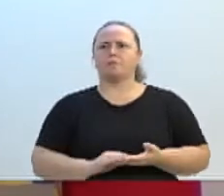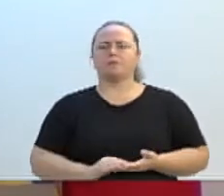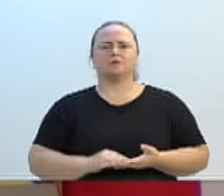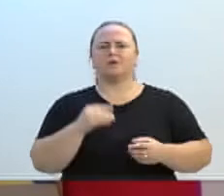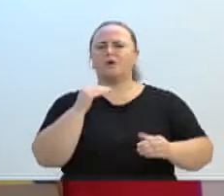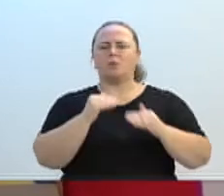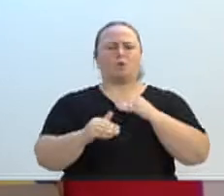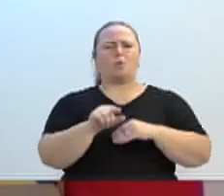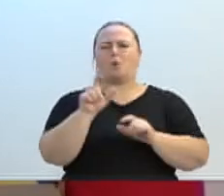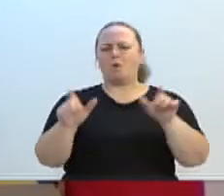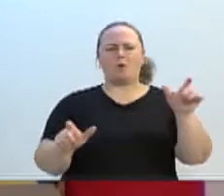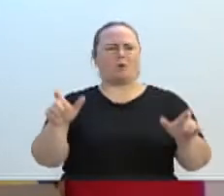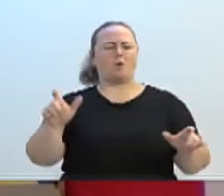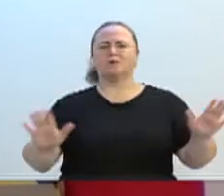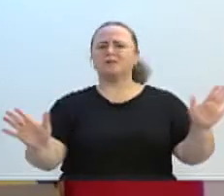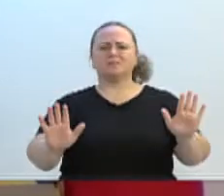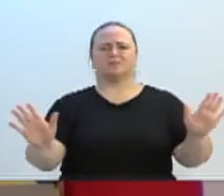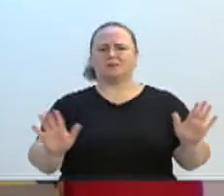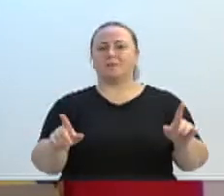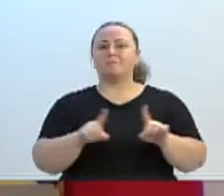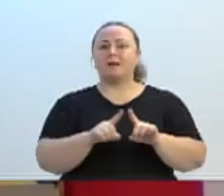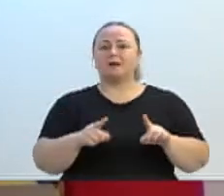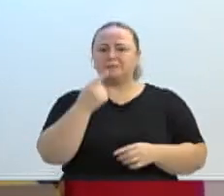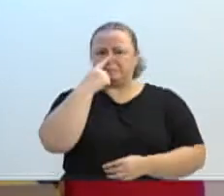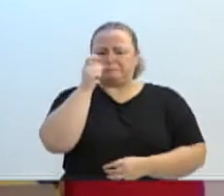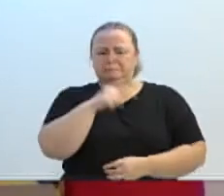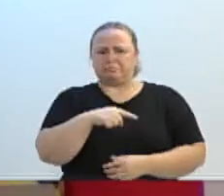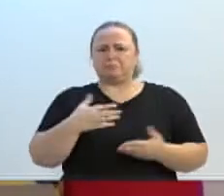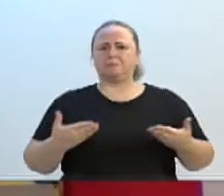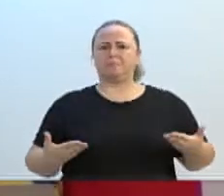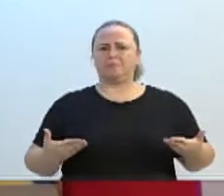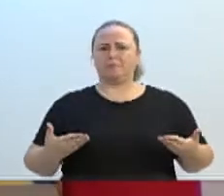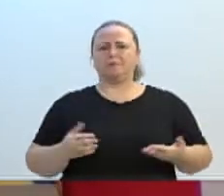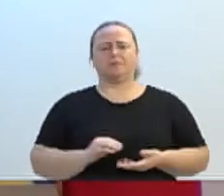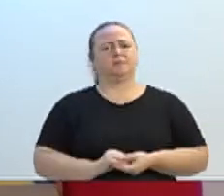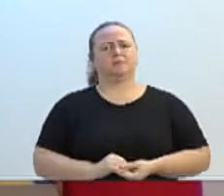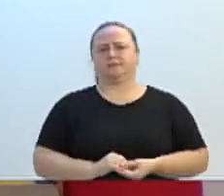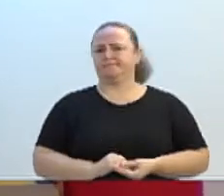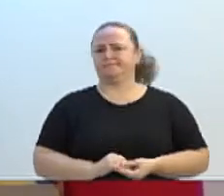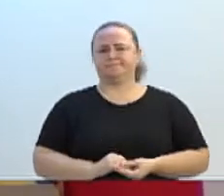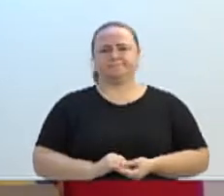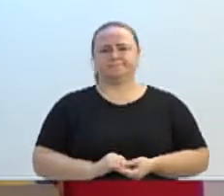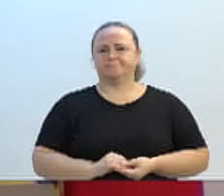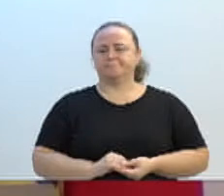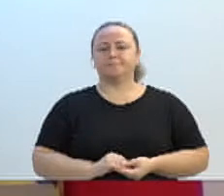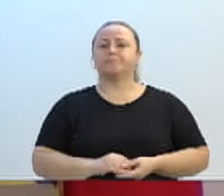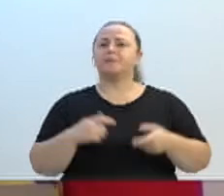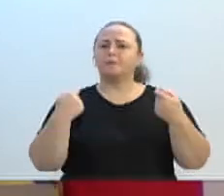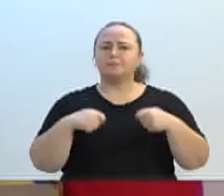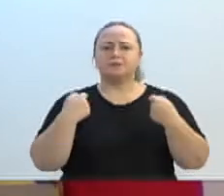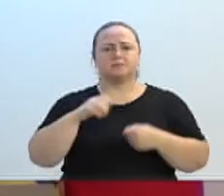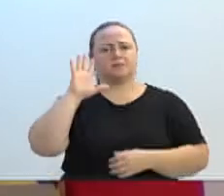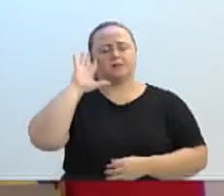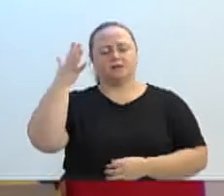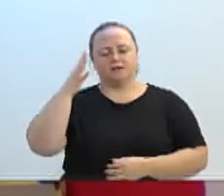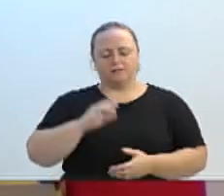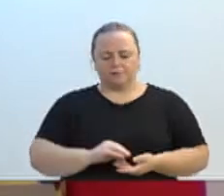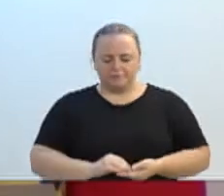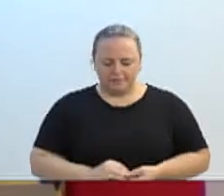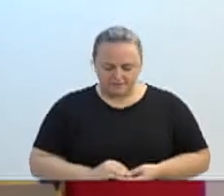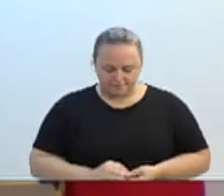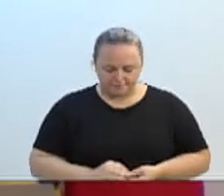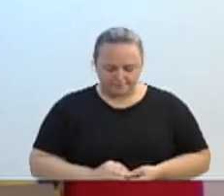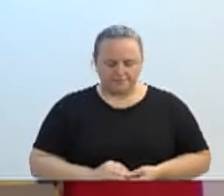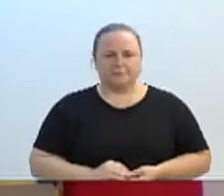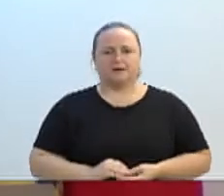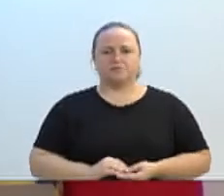ninguém. Podre, gente. Podre. Podre é um absurdo. Absurdo. Eu acho que tem que tomar providência assim. Não adianta querer fazer fita,